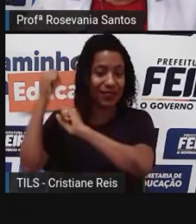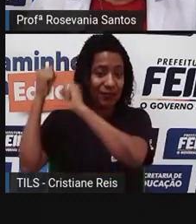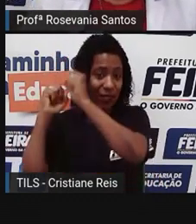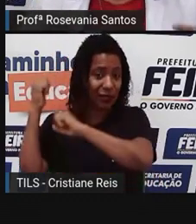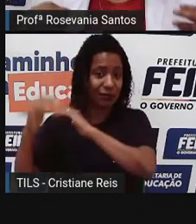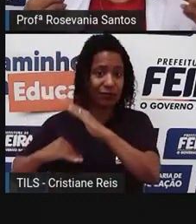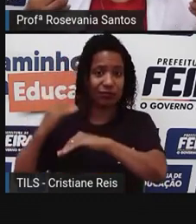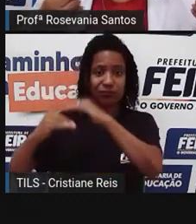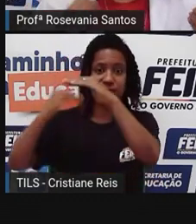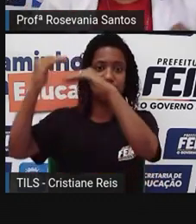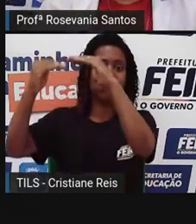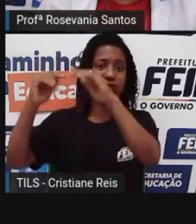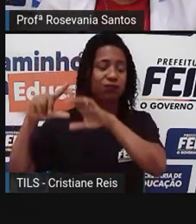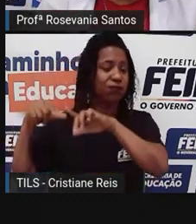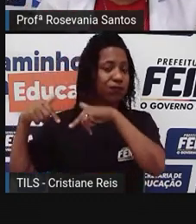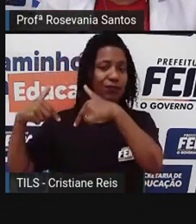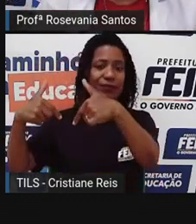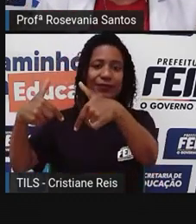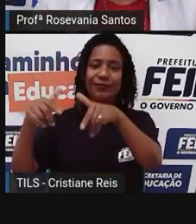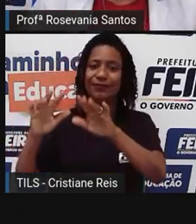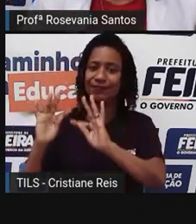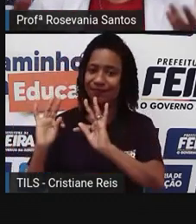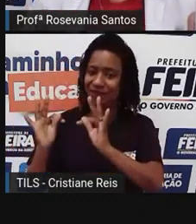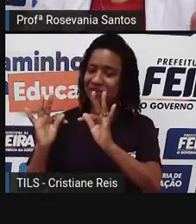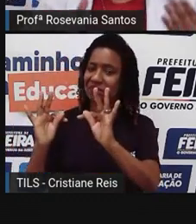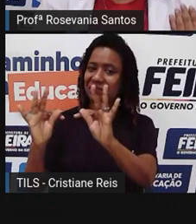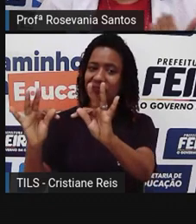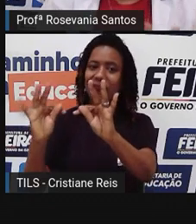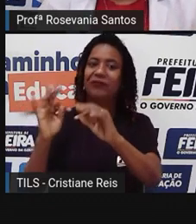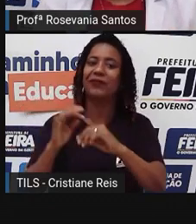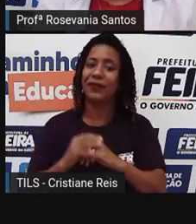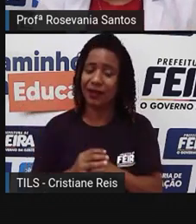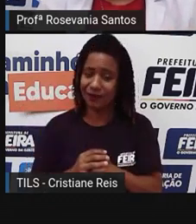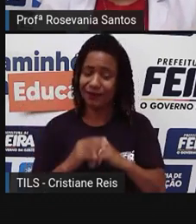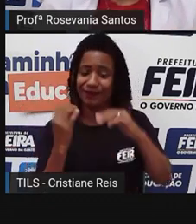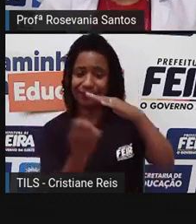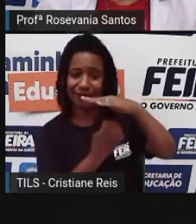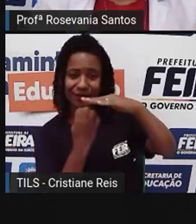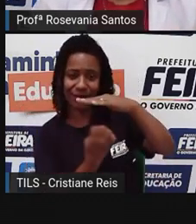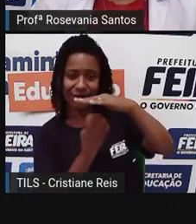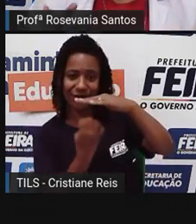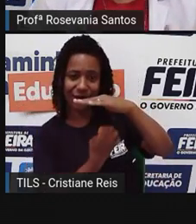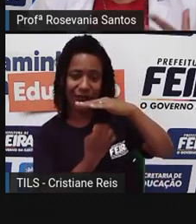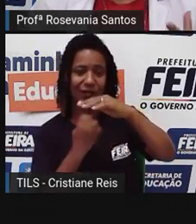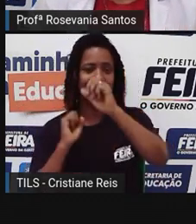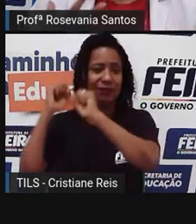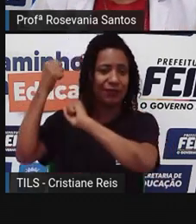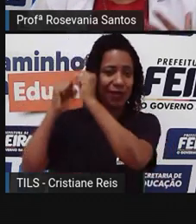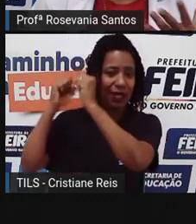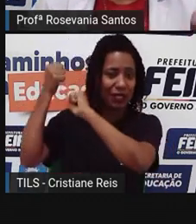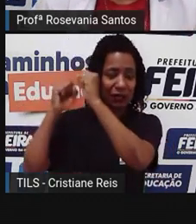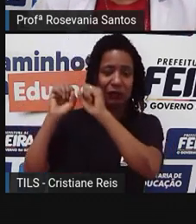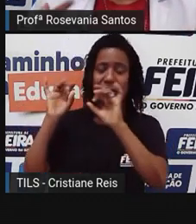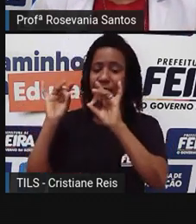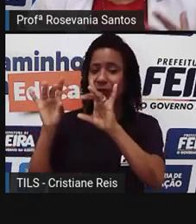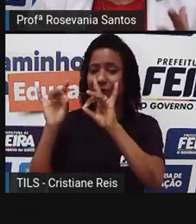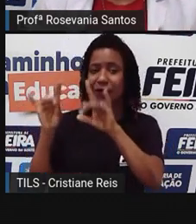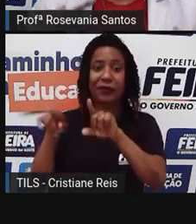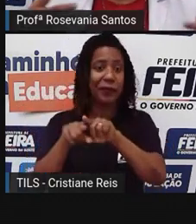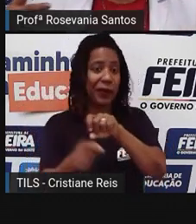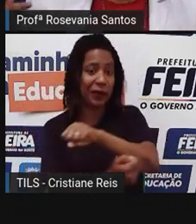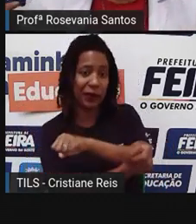principalmente no campo da indústria, até na própria agricultura mesmo, gente, esses tratores, essas